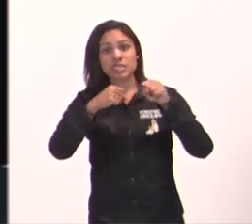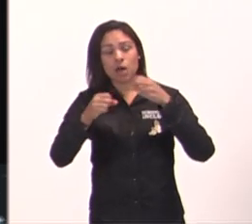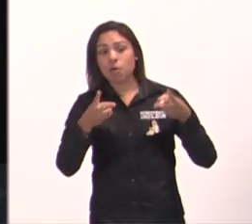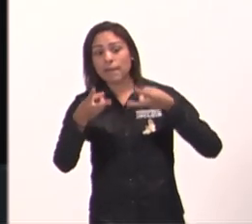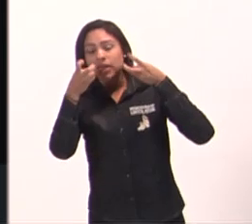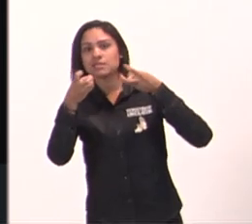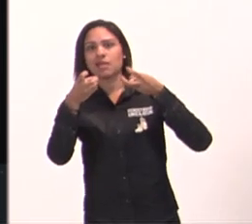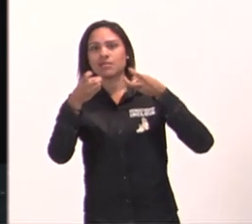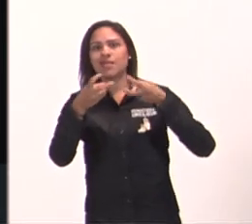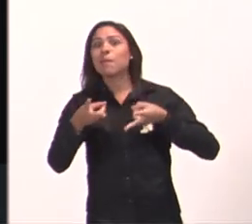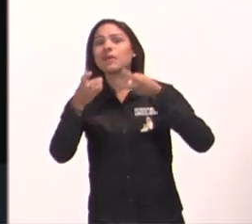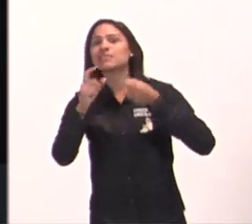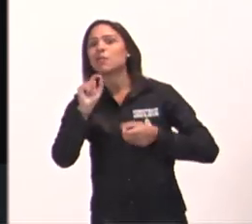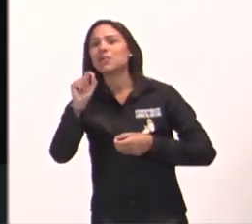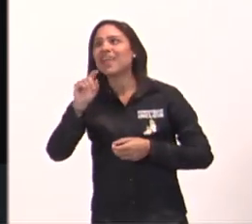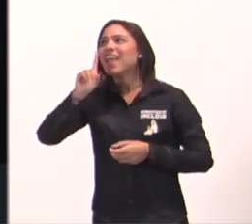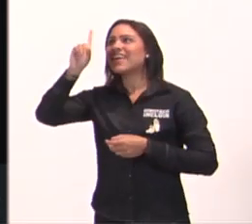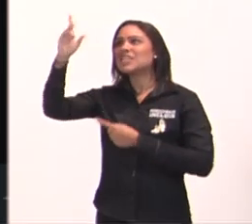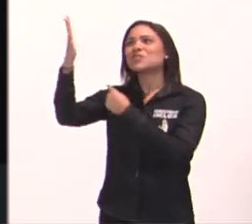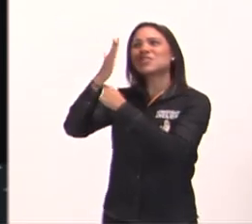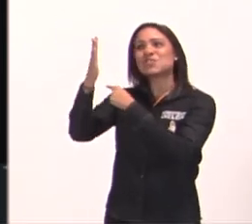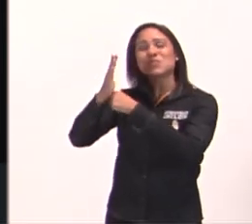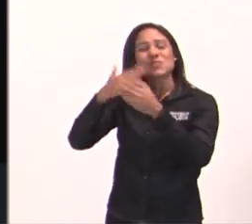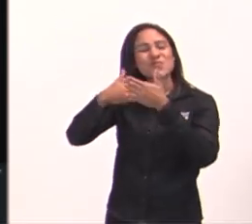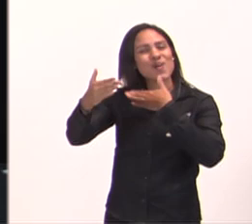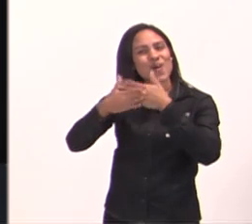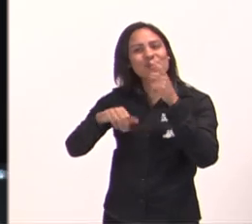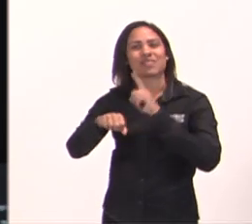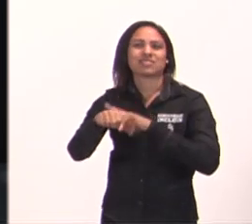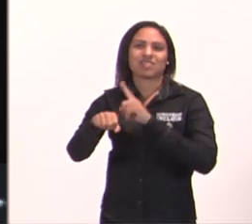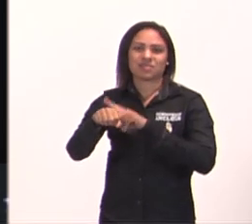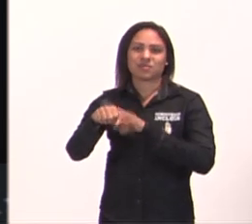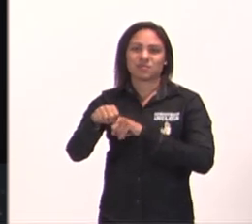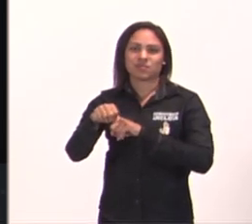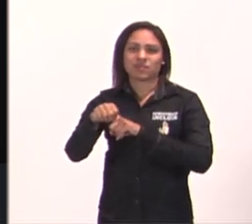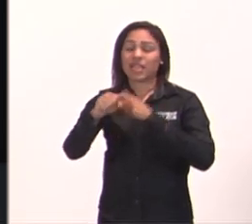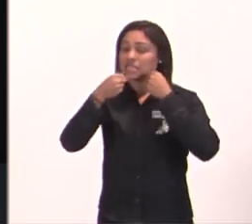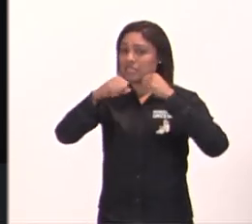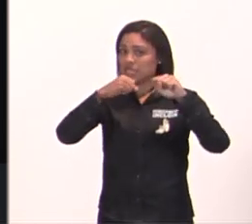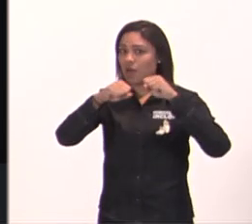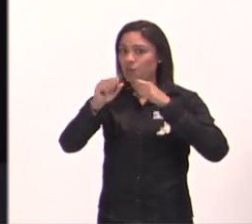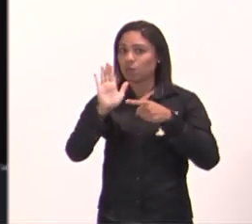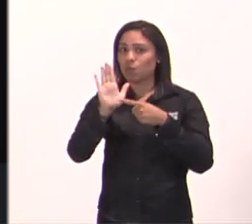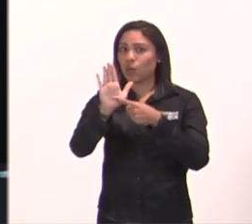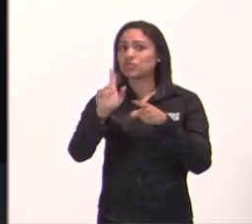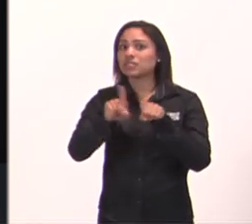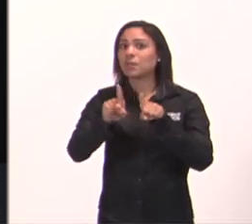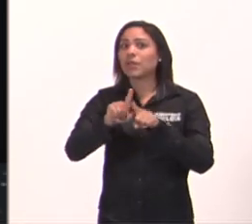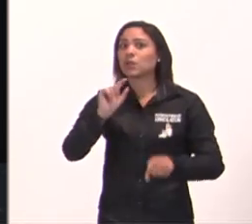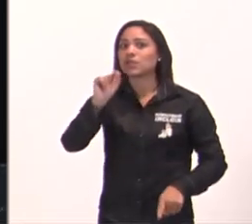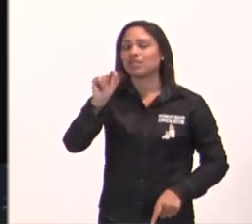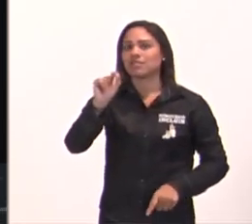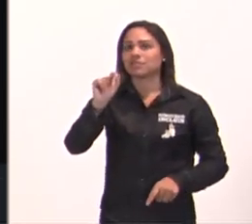minuto, Deus podia agir, ele também, concentra sua atenção, sobre o que Deus já fez, e se ele fez, ele pode fazer de novo,